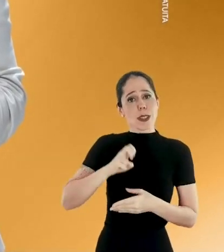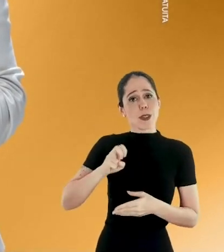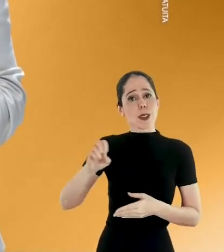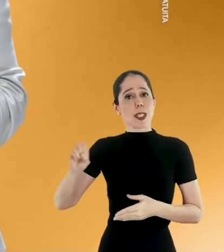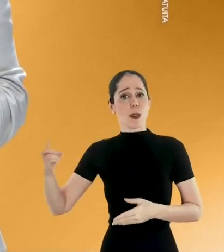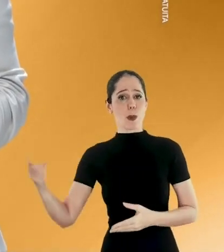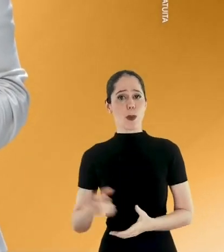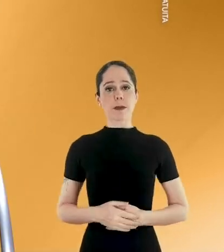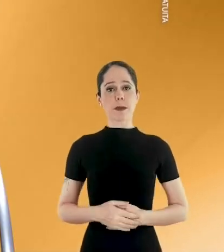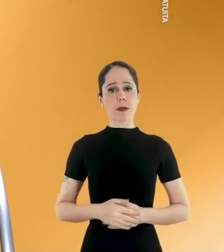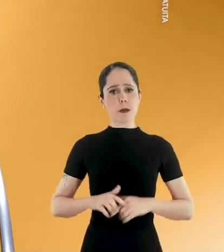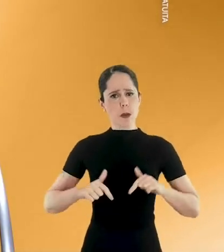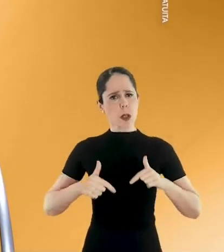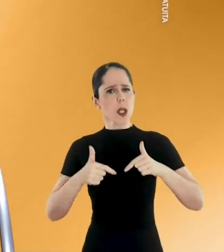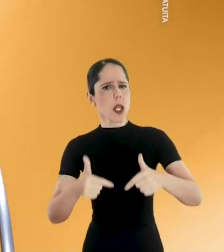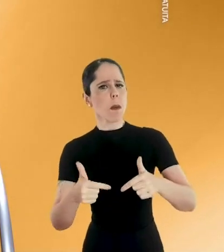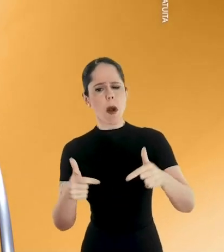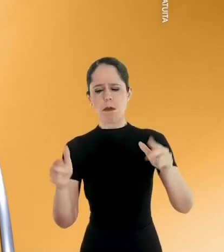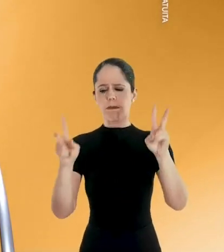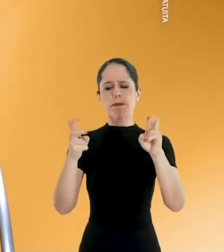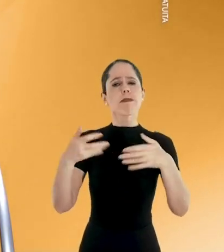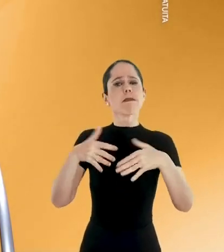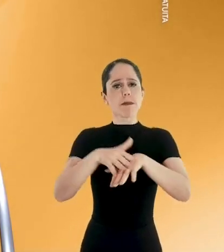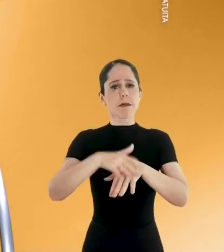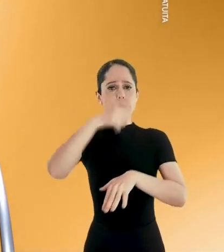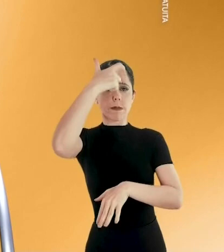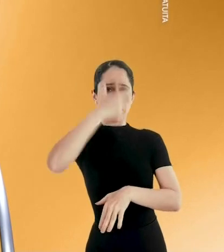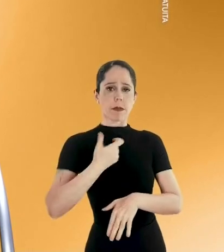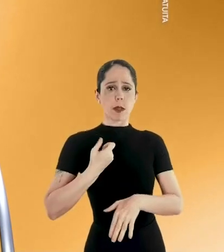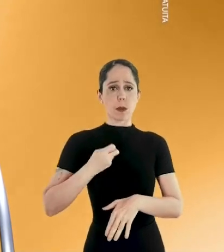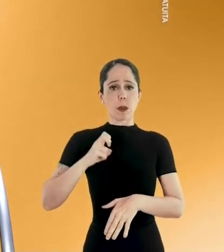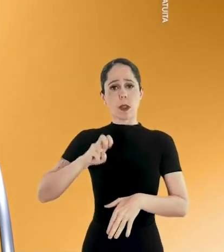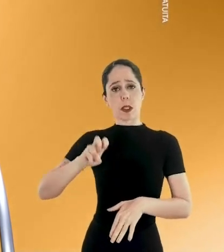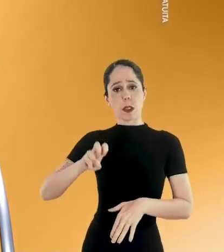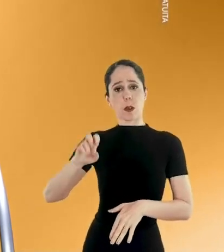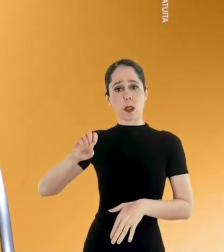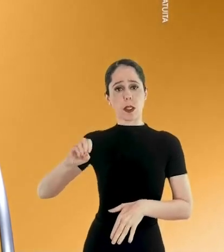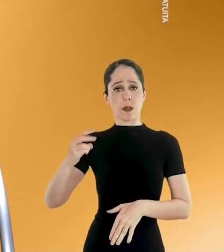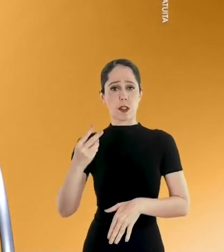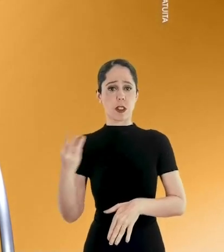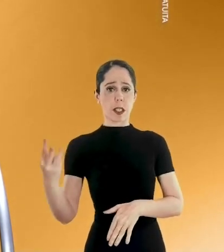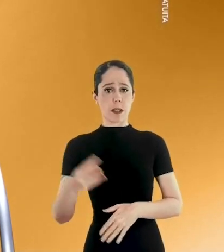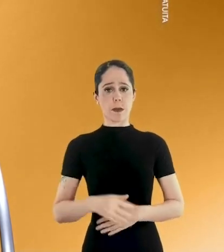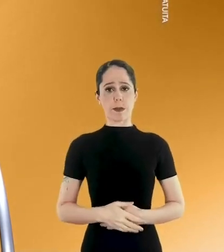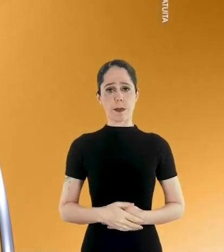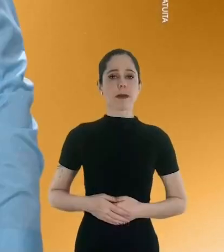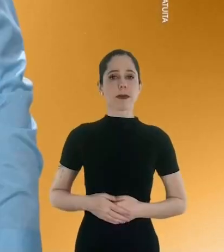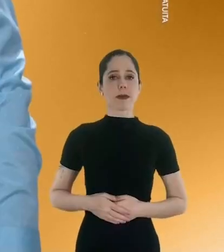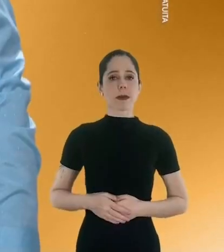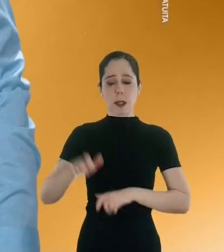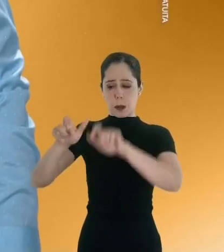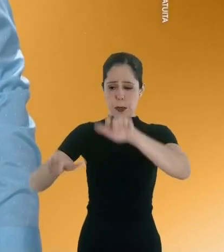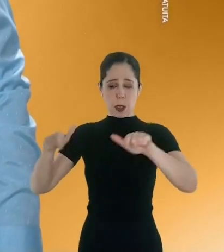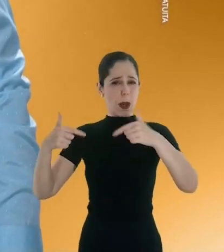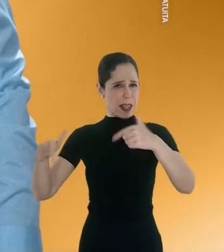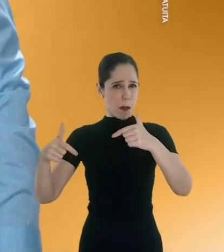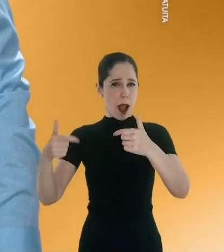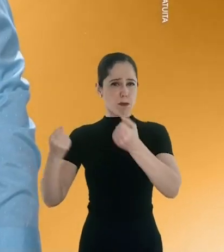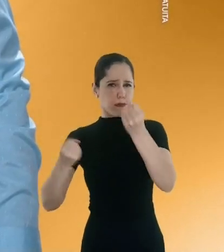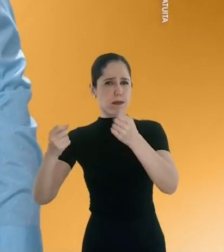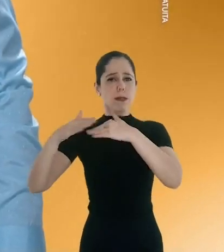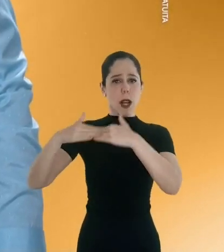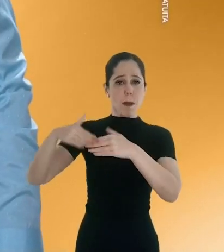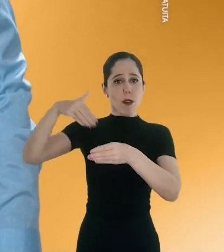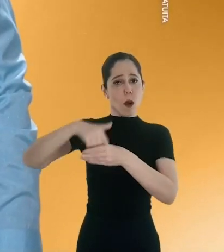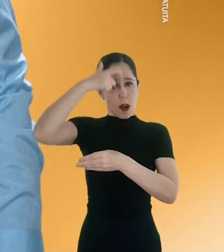5501. Pela inclusão, Patrícia Cadeirante, 55023. Caminhoneiro, votem